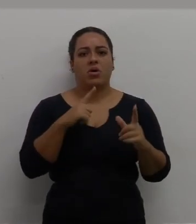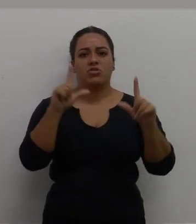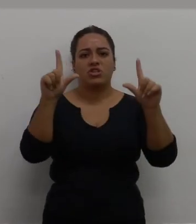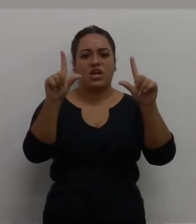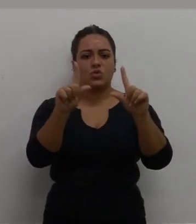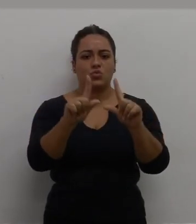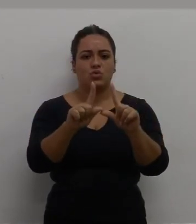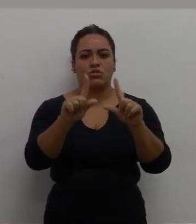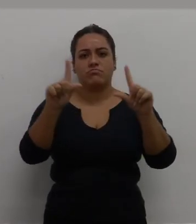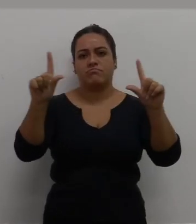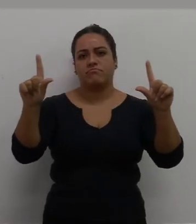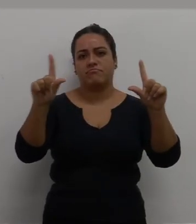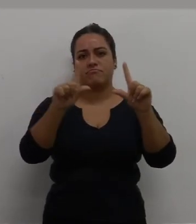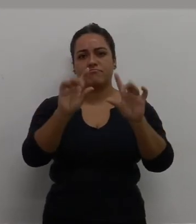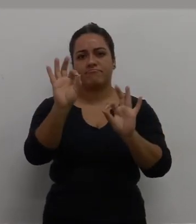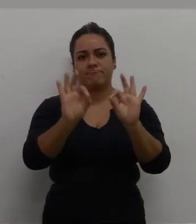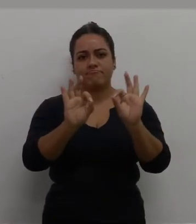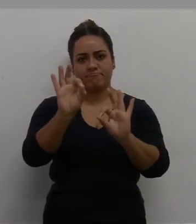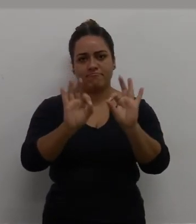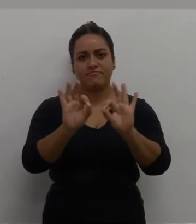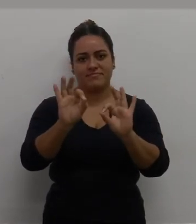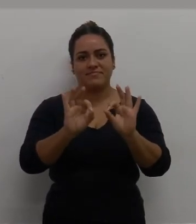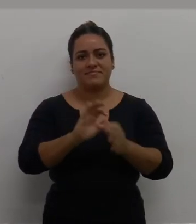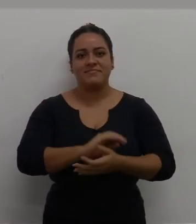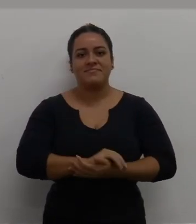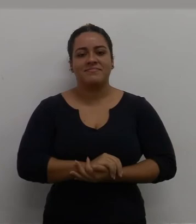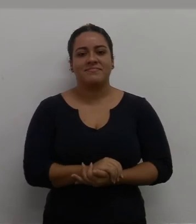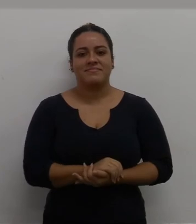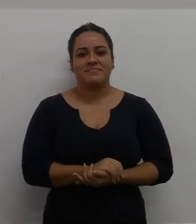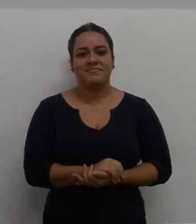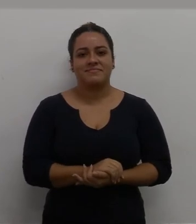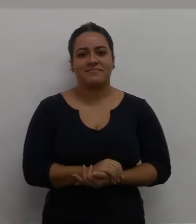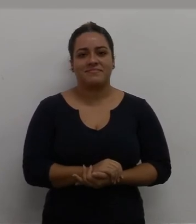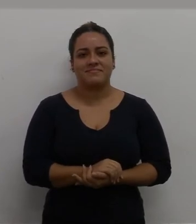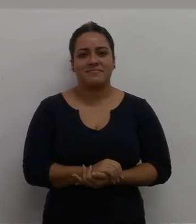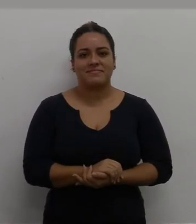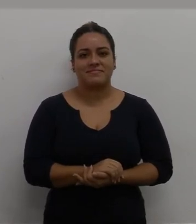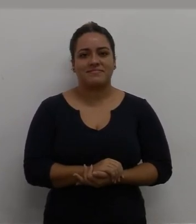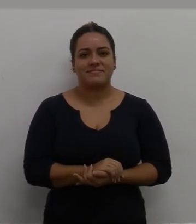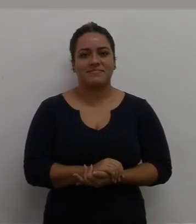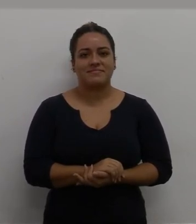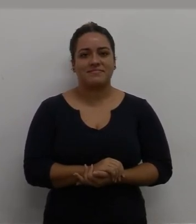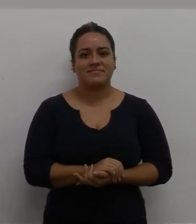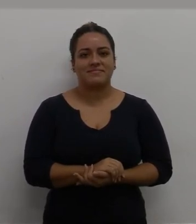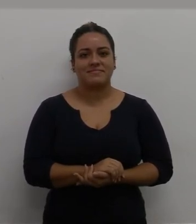posso reduzir o tamanho. Vendo ela aqui, vou colocar nesse cantinho aqui, vamos supor.